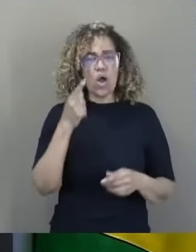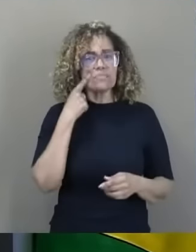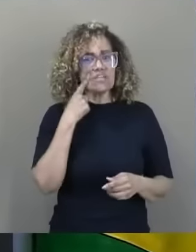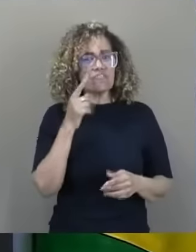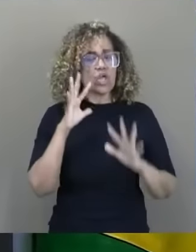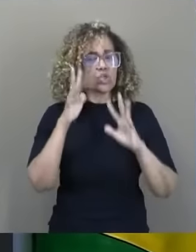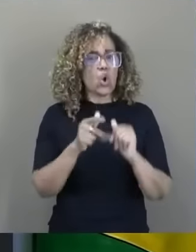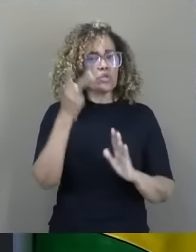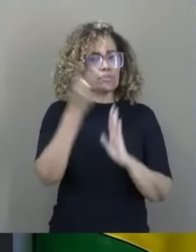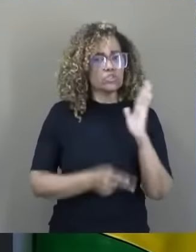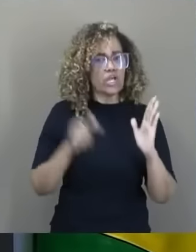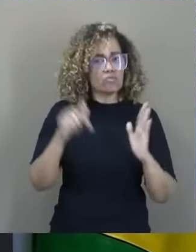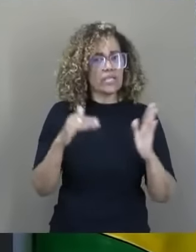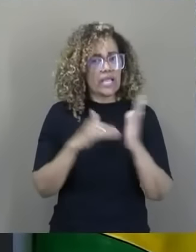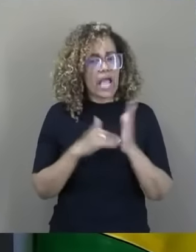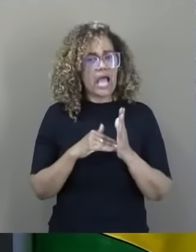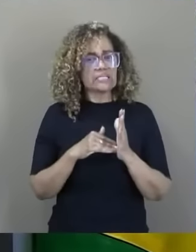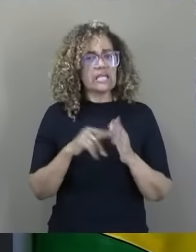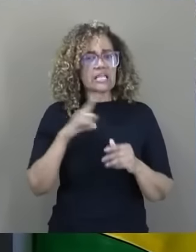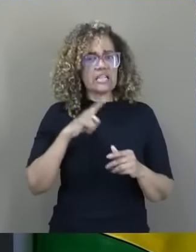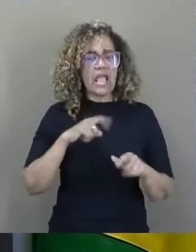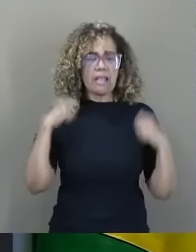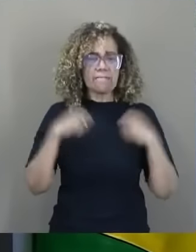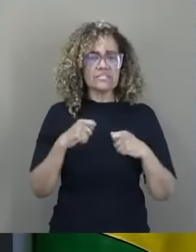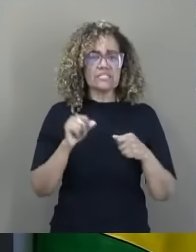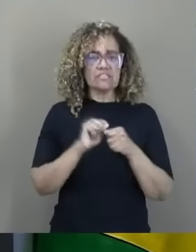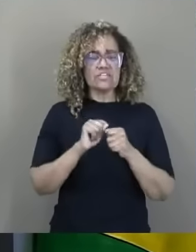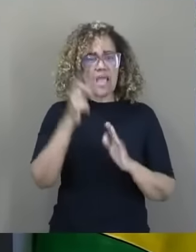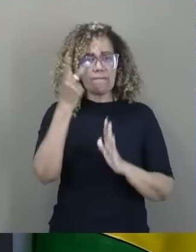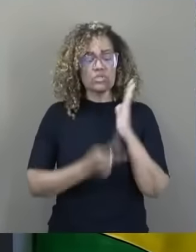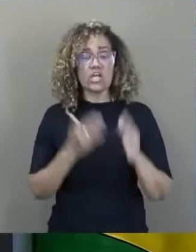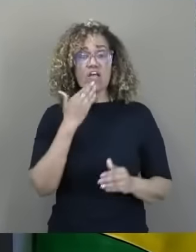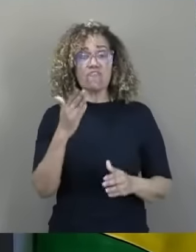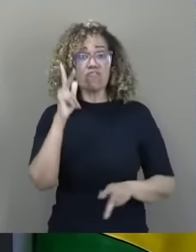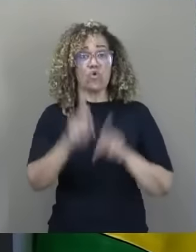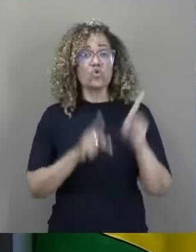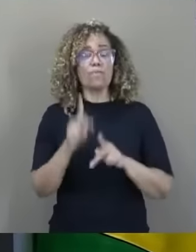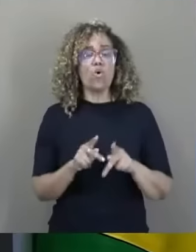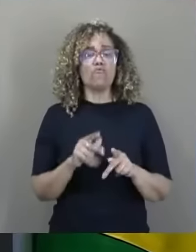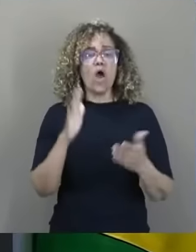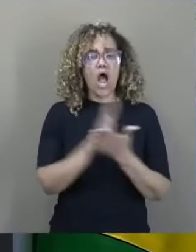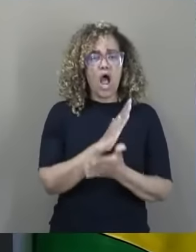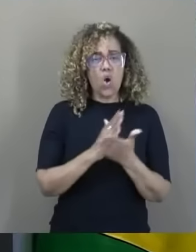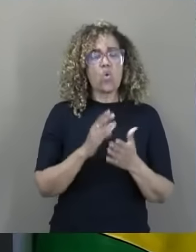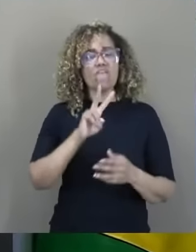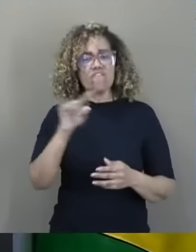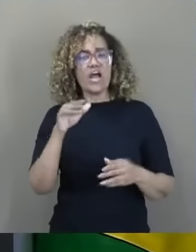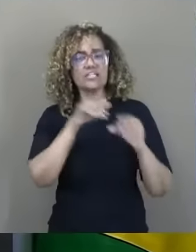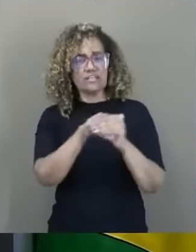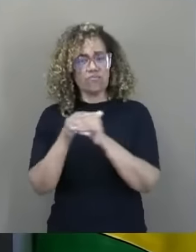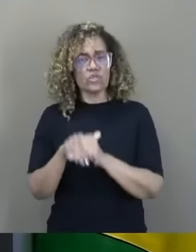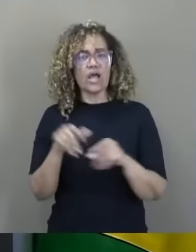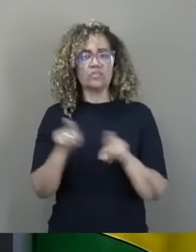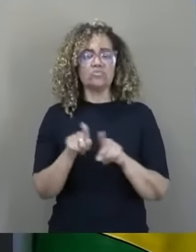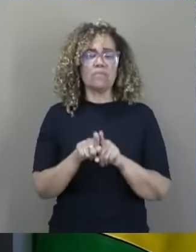projetos que eu fiz aqui que essa casa é cara e tem que produzir, é projeto a favor do povo. E alguns projetos que eu sei que não vai ser votado, porque ferra